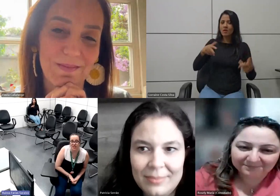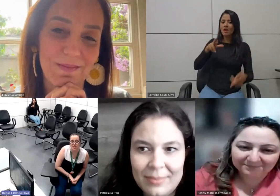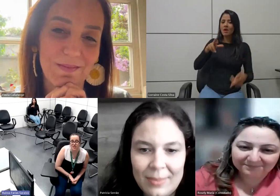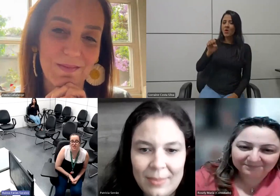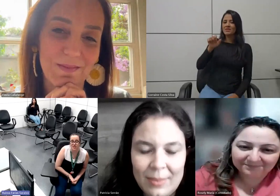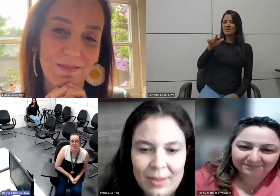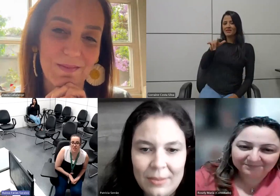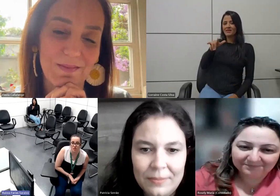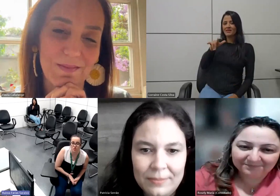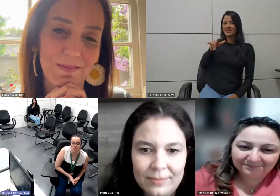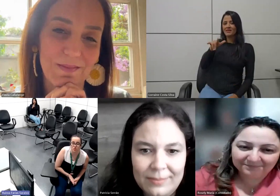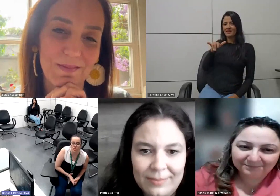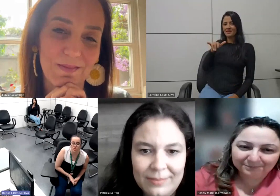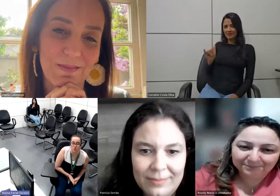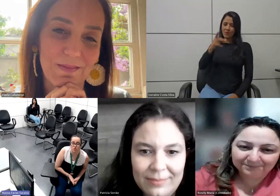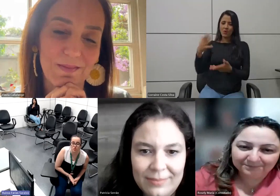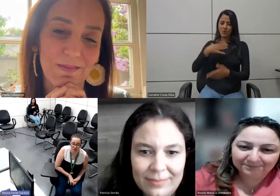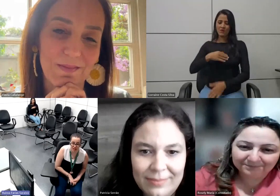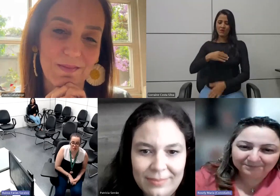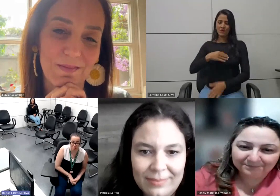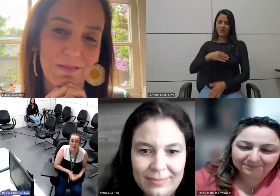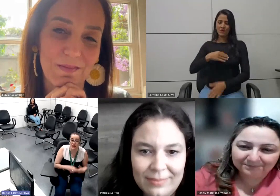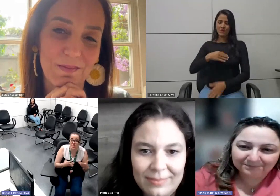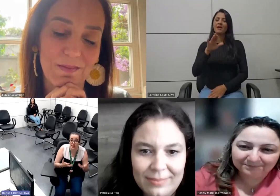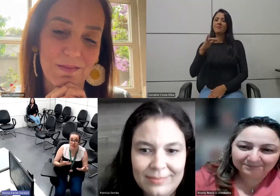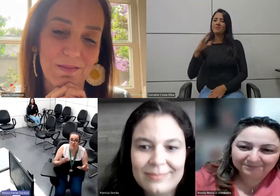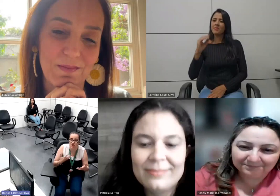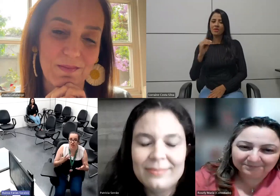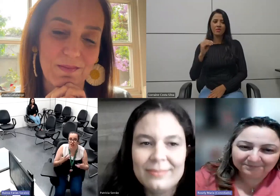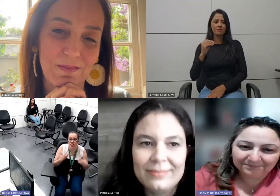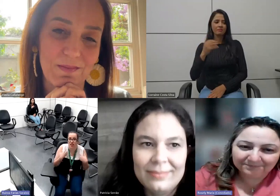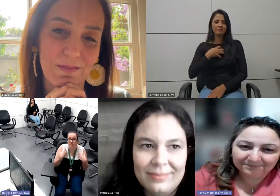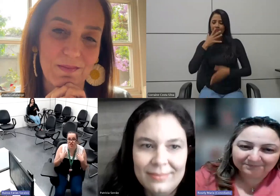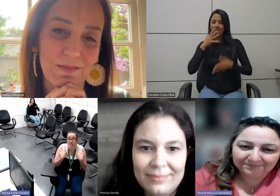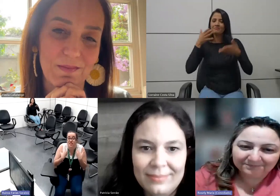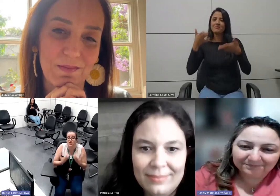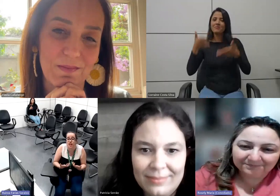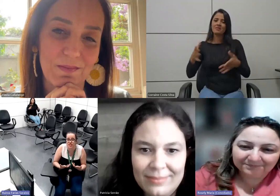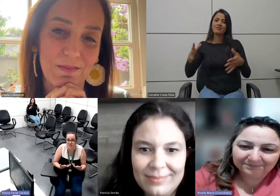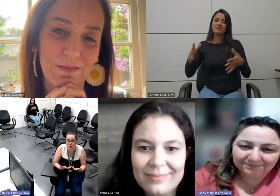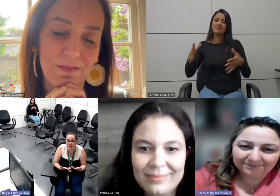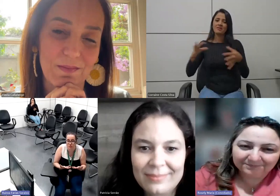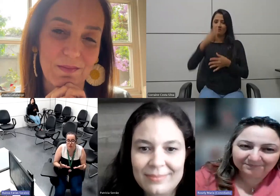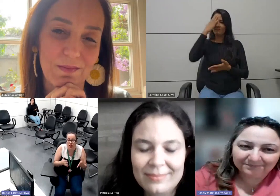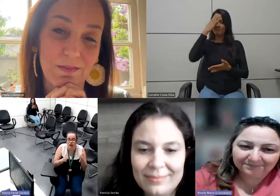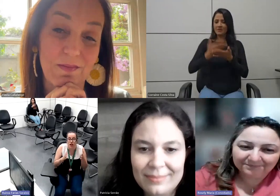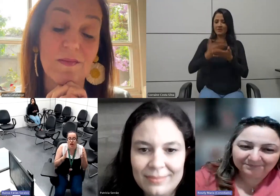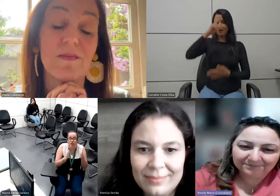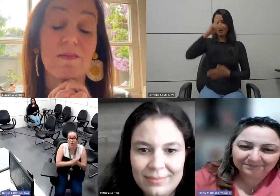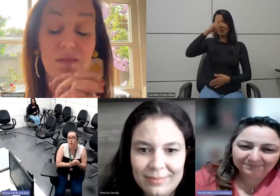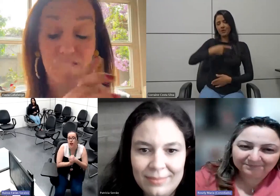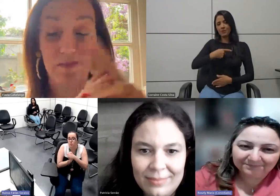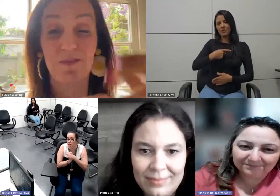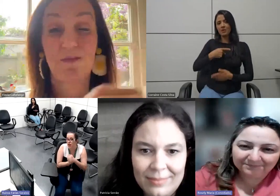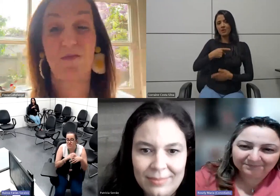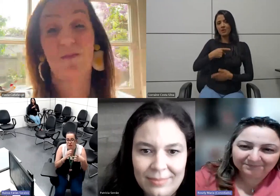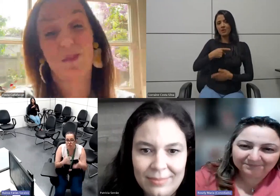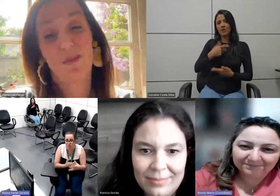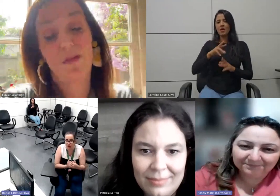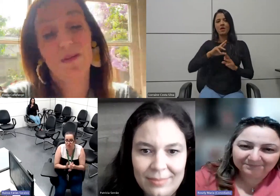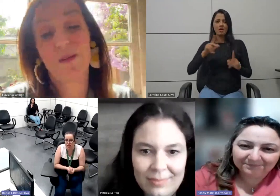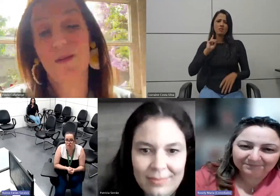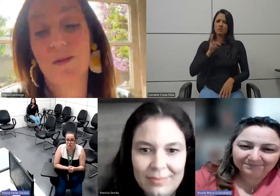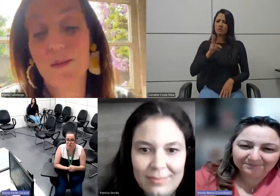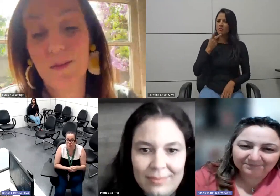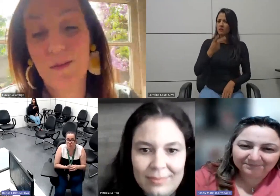sobre o Fabinho se sentir pertencente né de acreditar em si mesmo não é eu